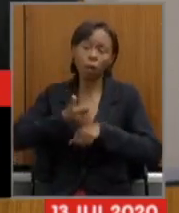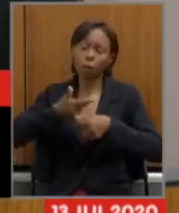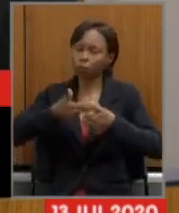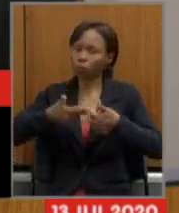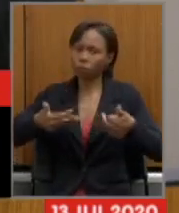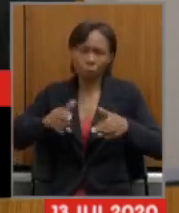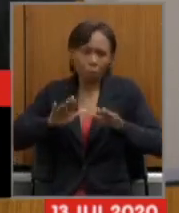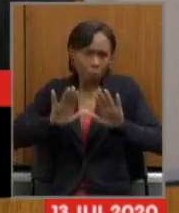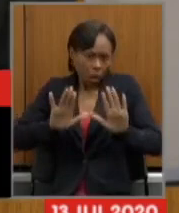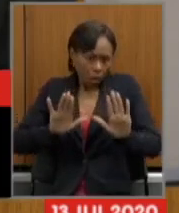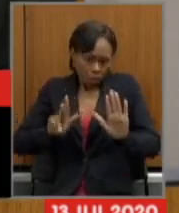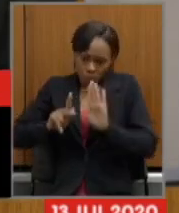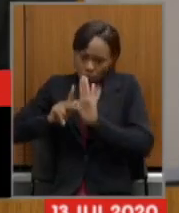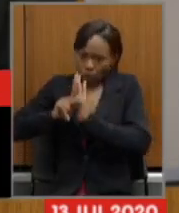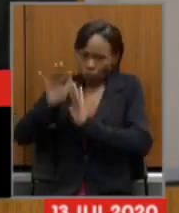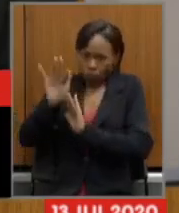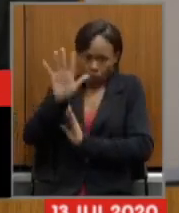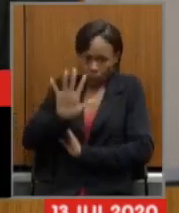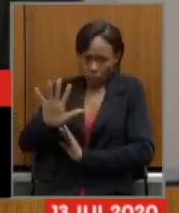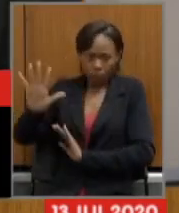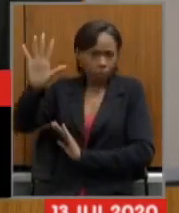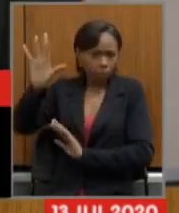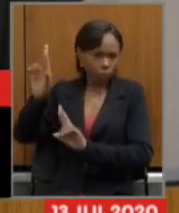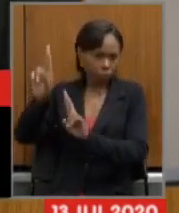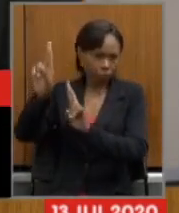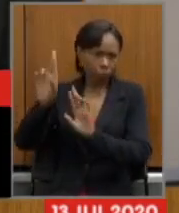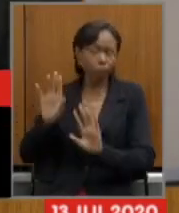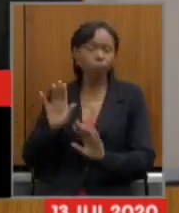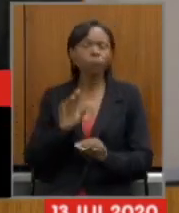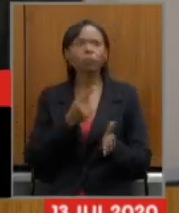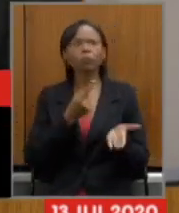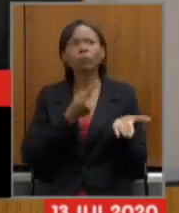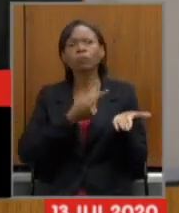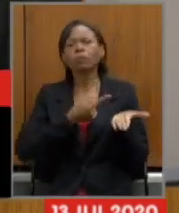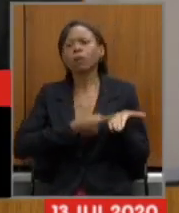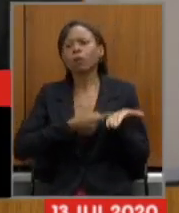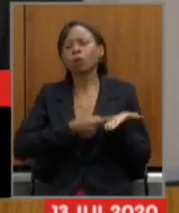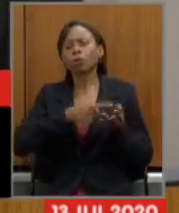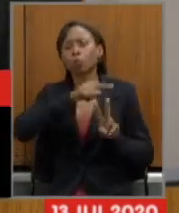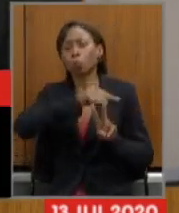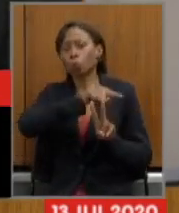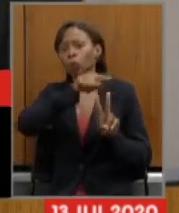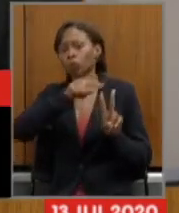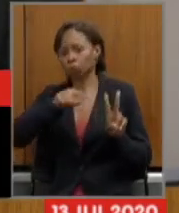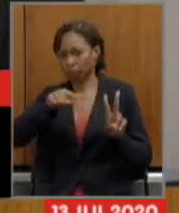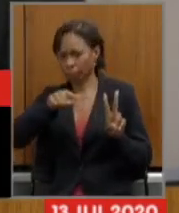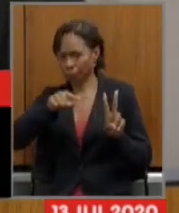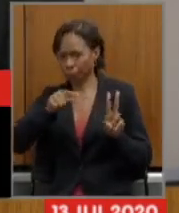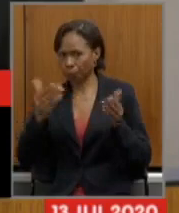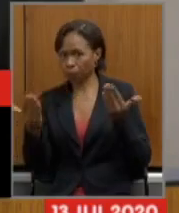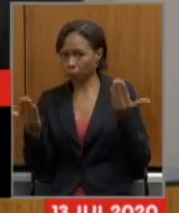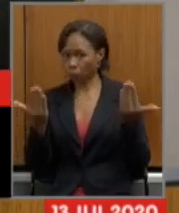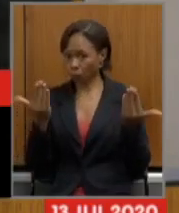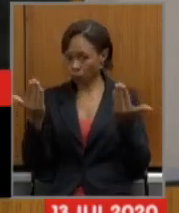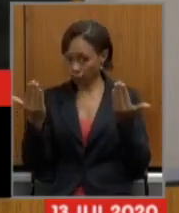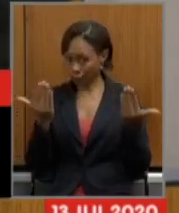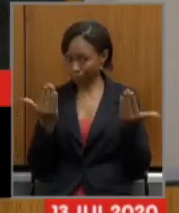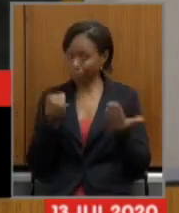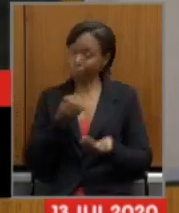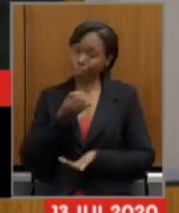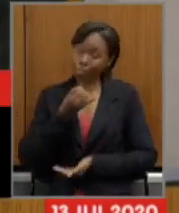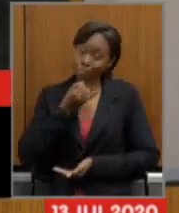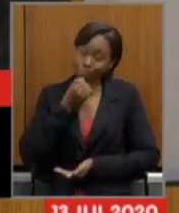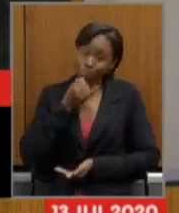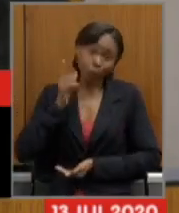bom com relação ao acordo da Vale vamos lá então vamos comparar que infelizmente